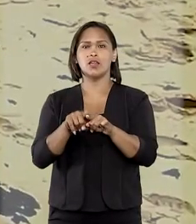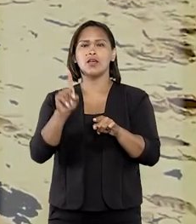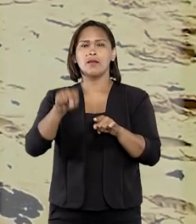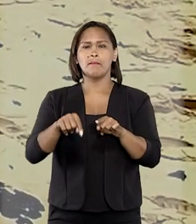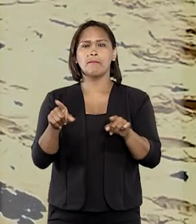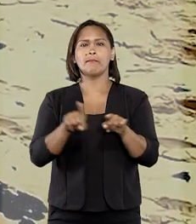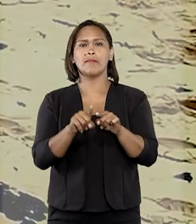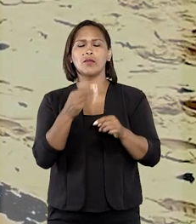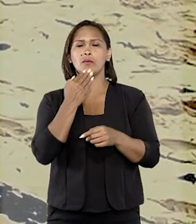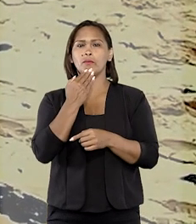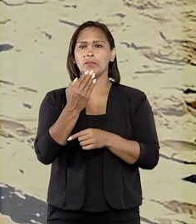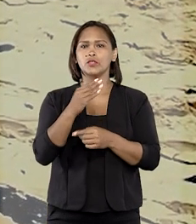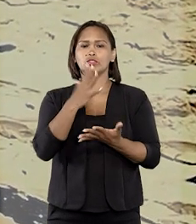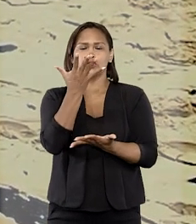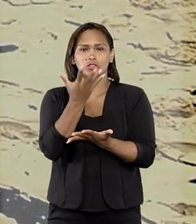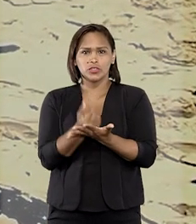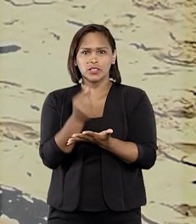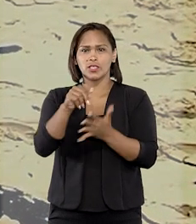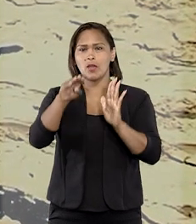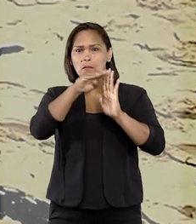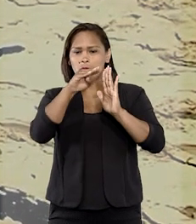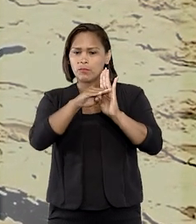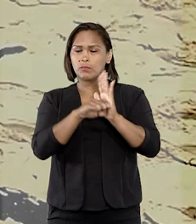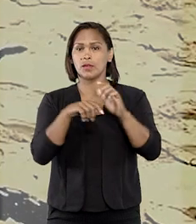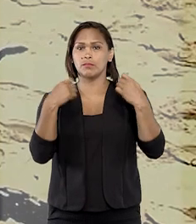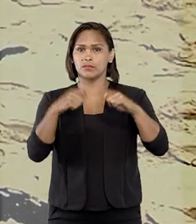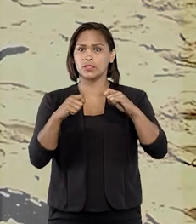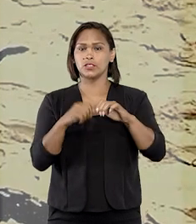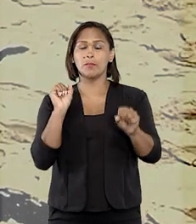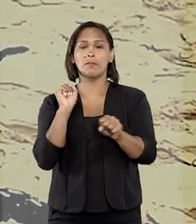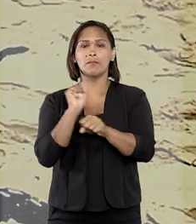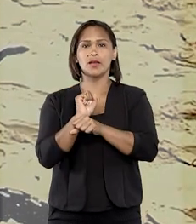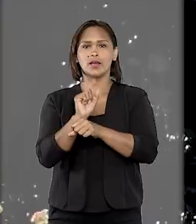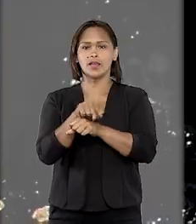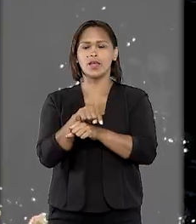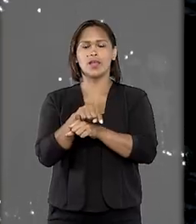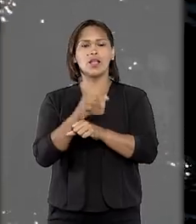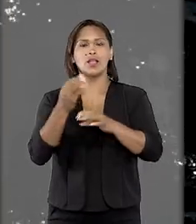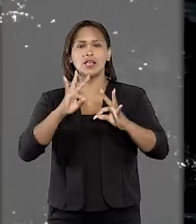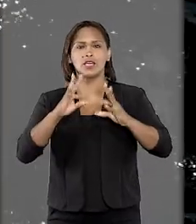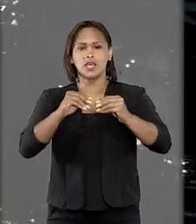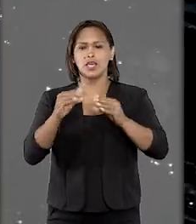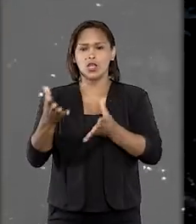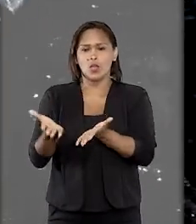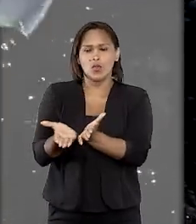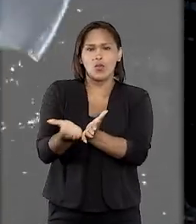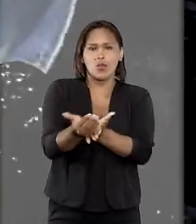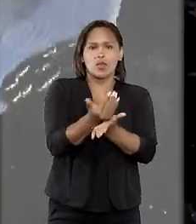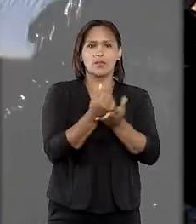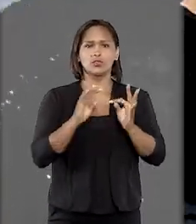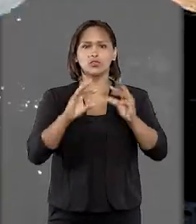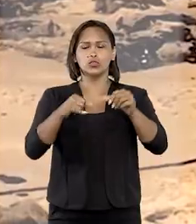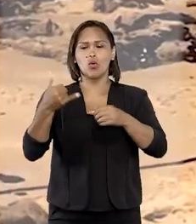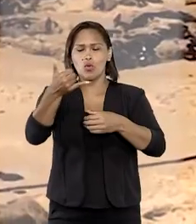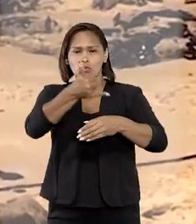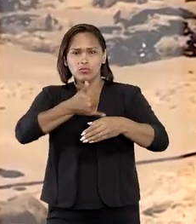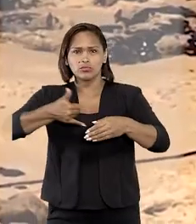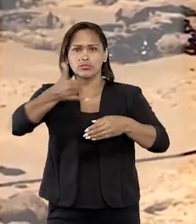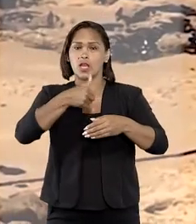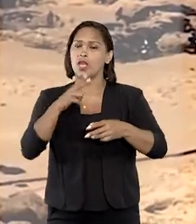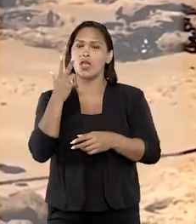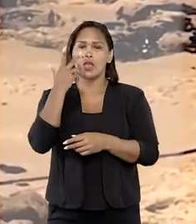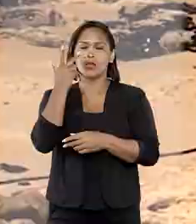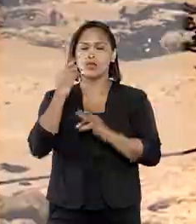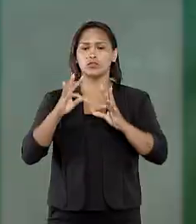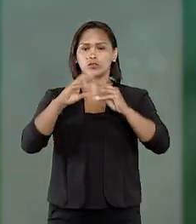Além disso, o pedido de adoção de medidas necessárias de contenção e recolhimento do material poluente é comum